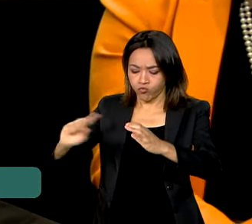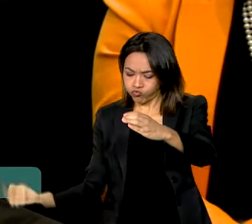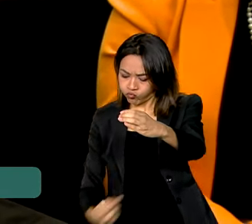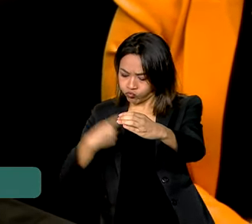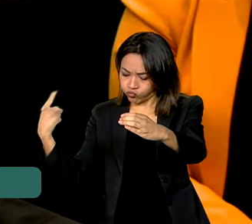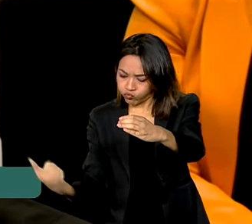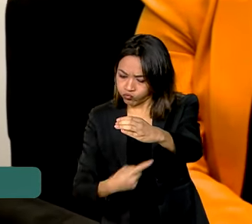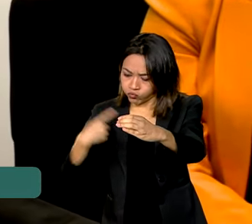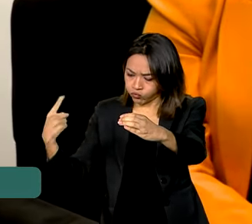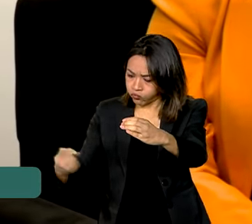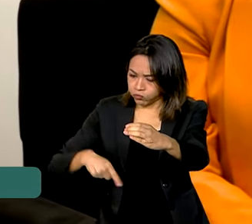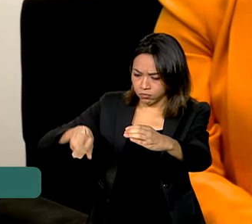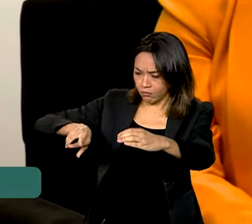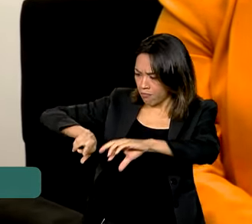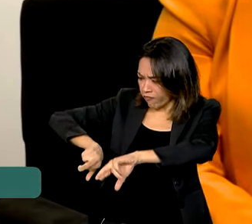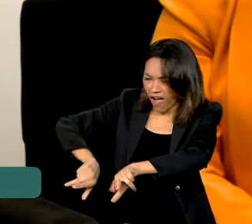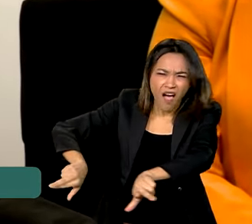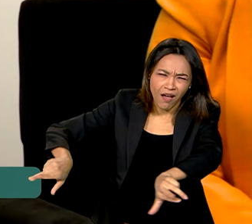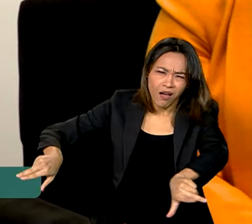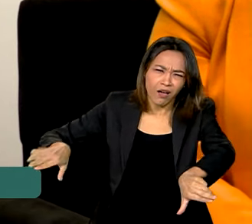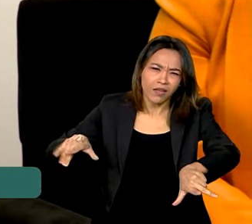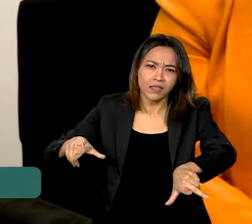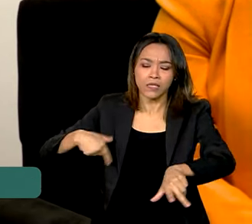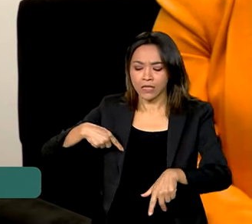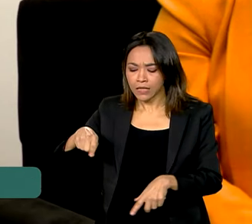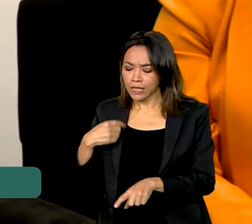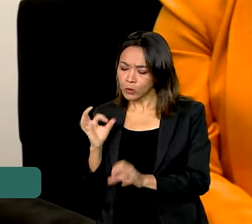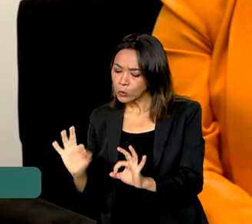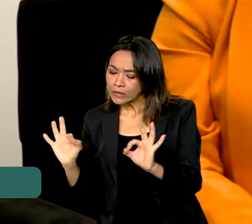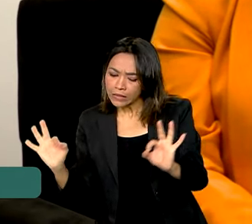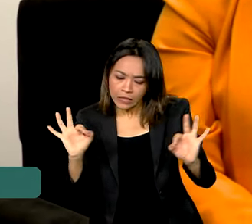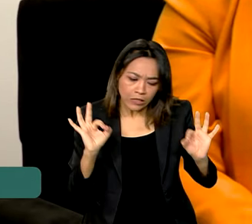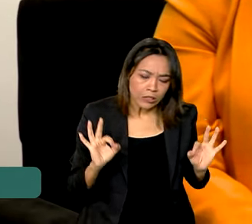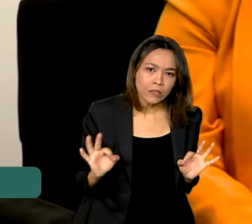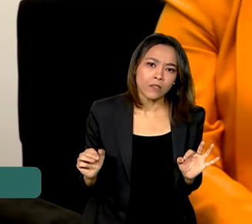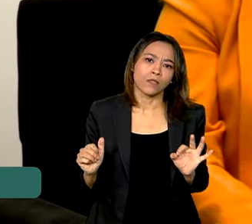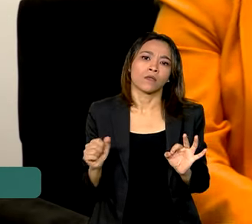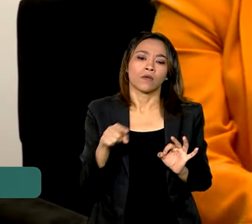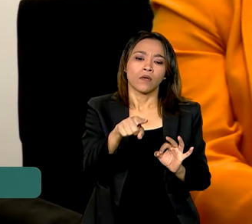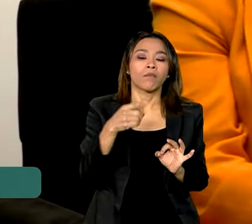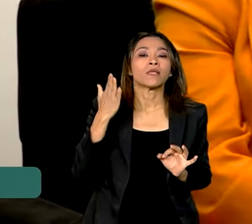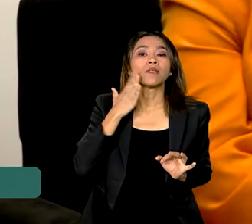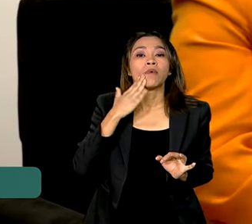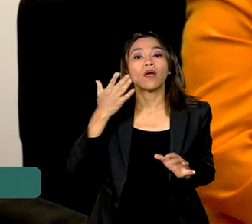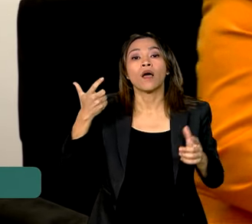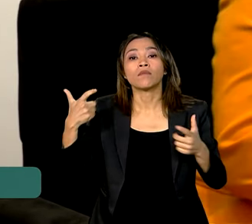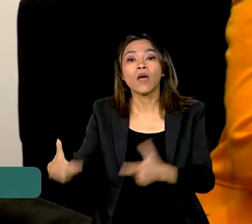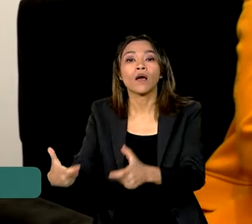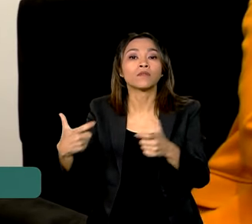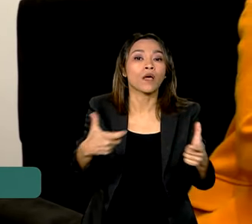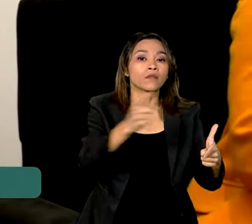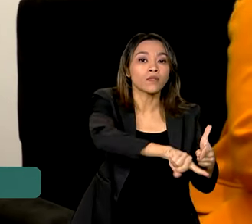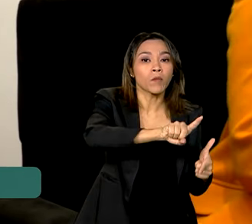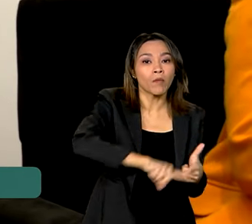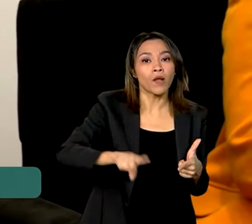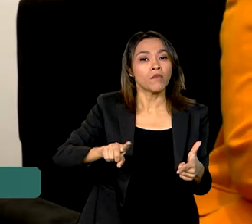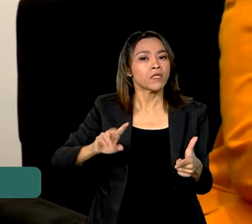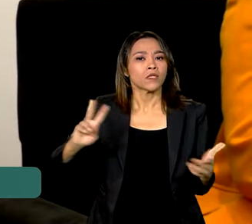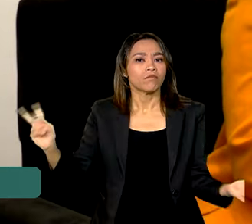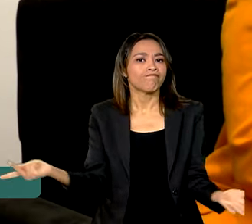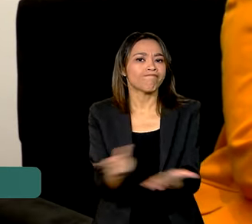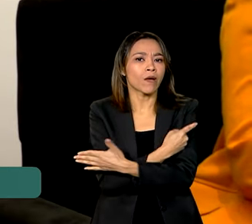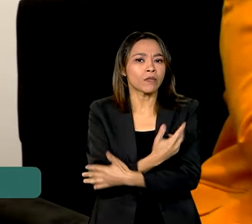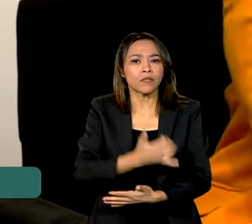territórios de quais os problemas correlatos a esses acidentes,